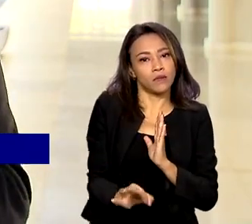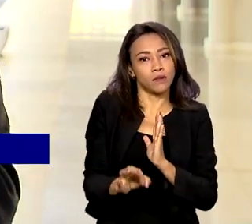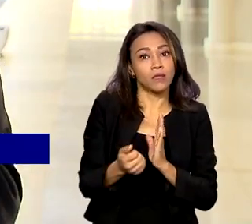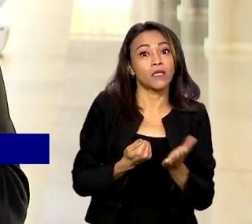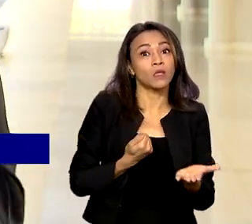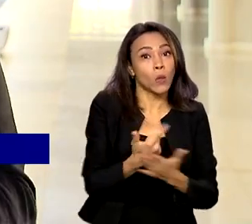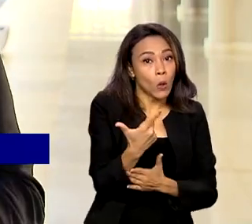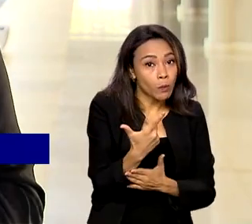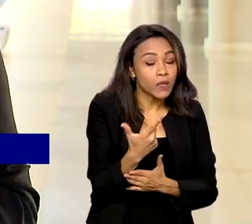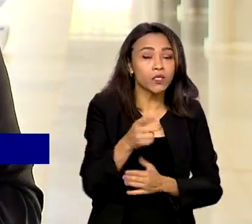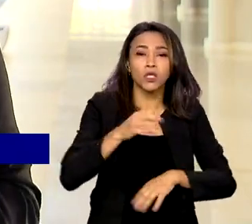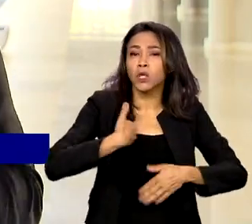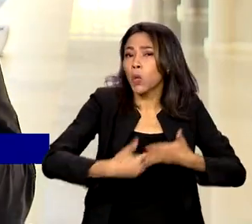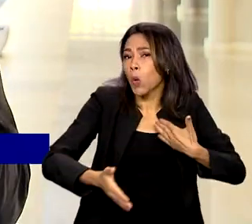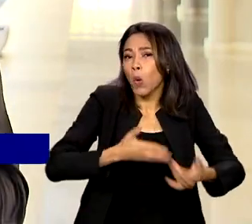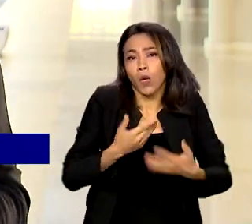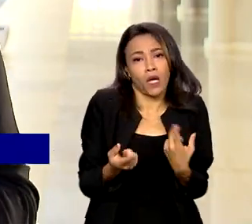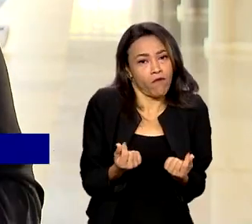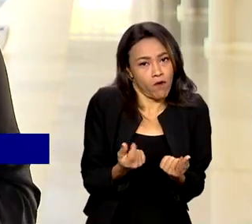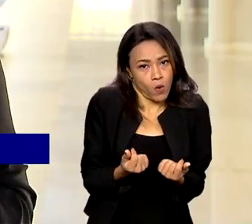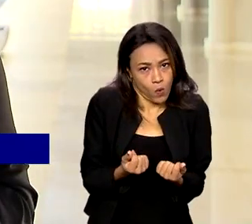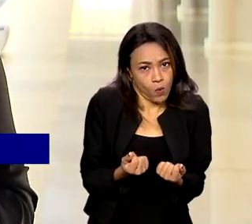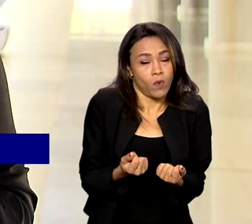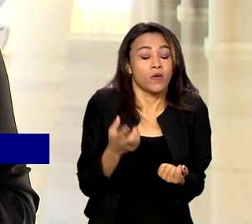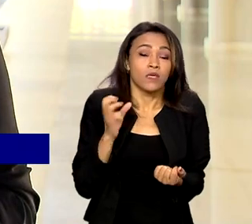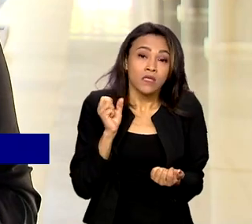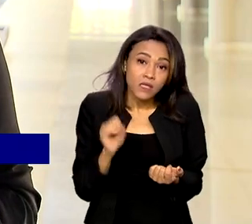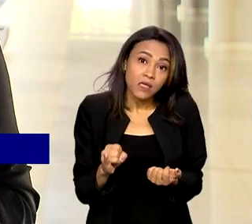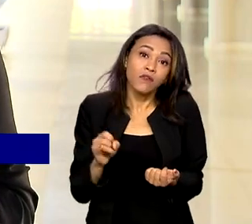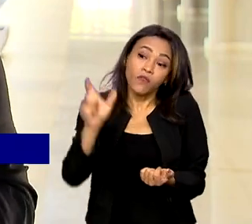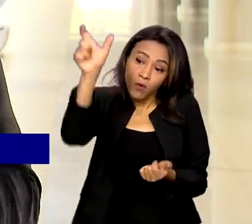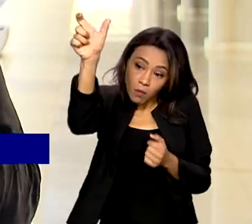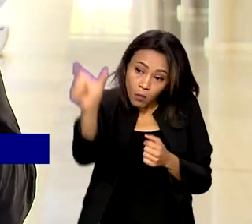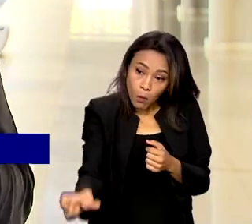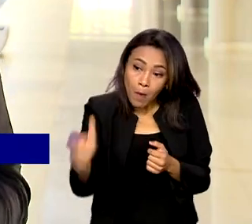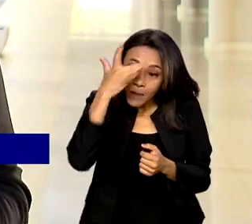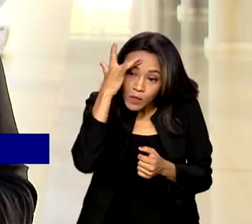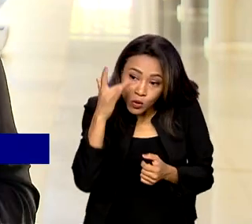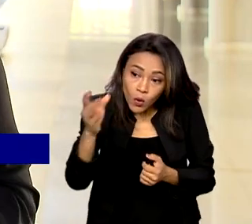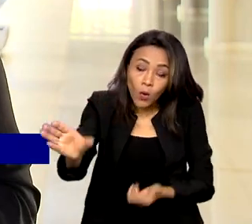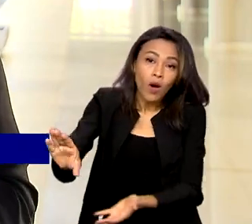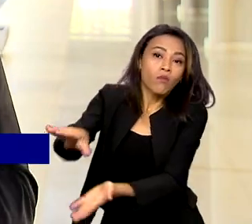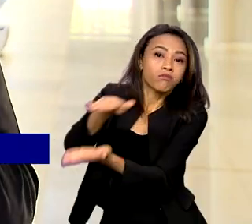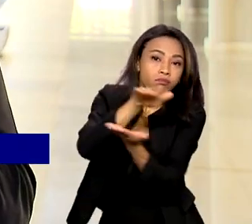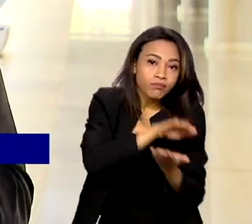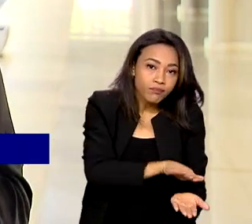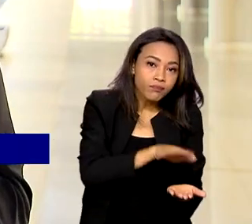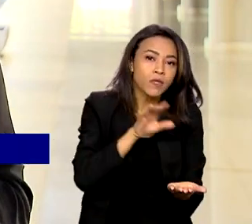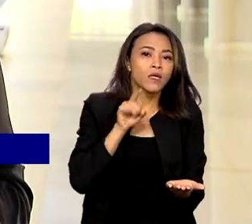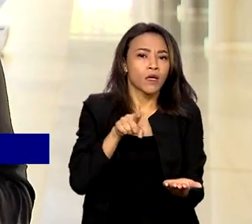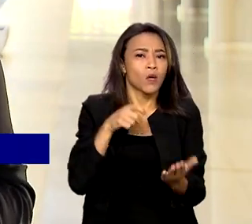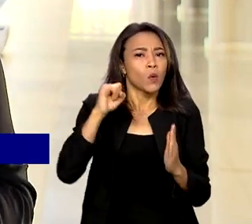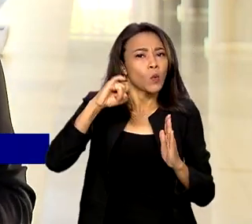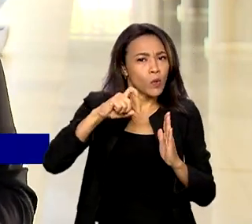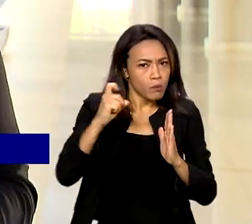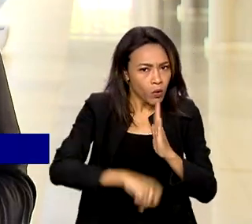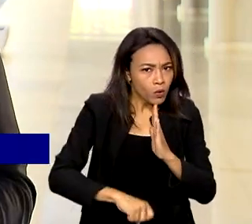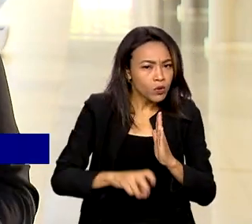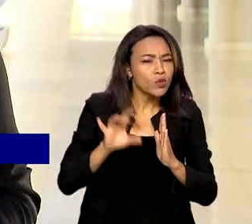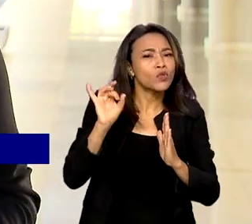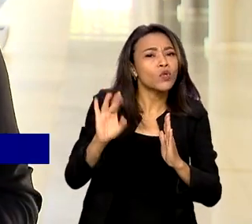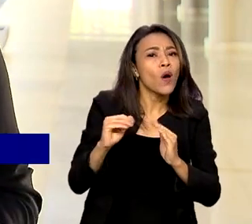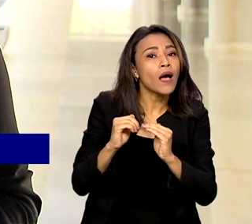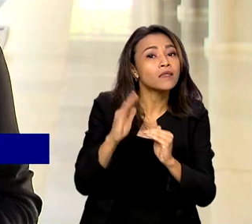compras de qualquer valor. Se a remessa for enviada por pessoa física, a alíquota é cobrada somente para compras